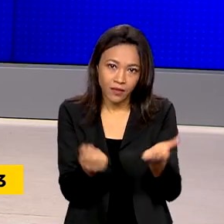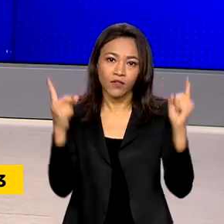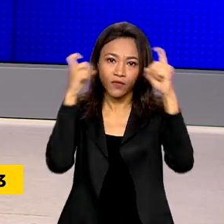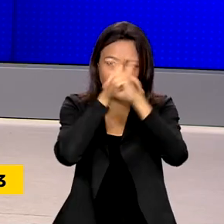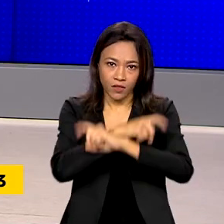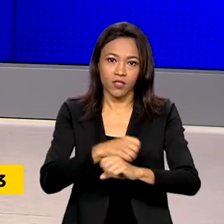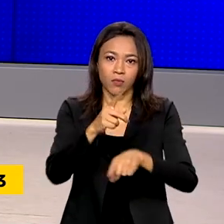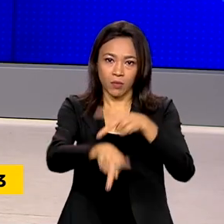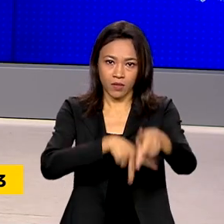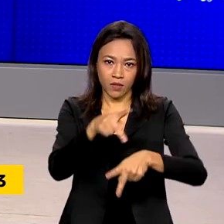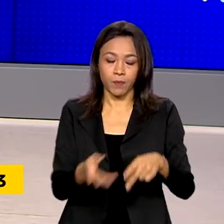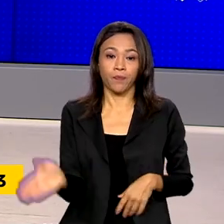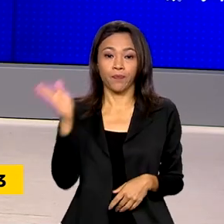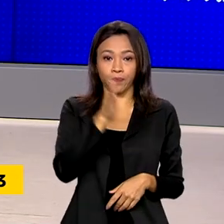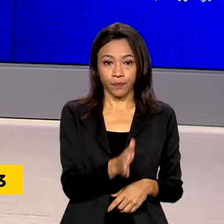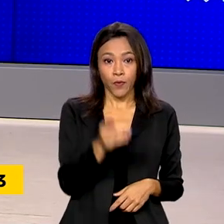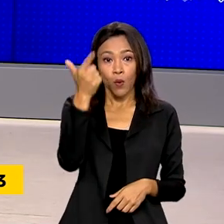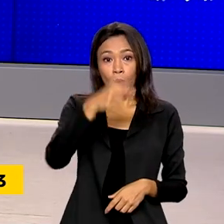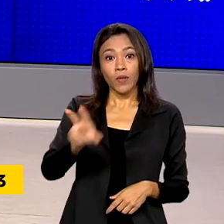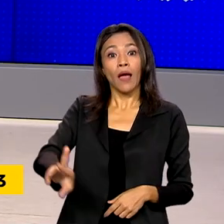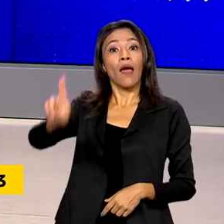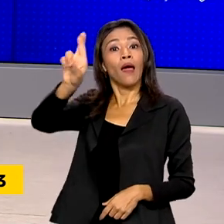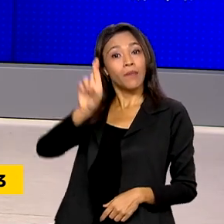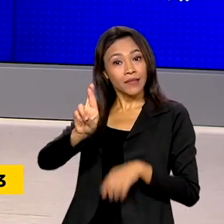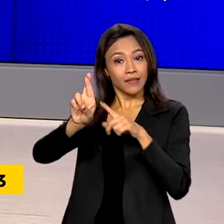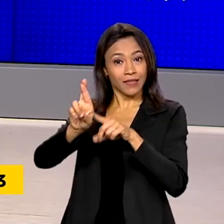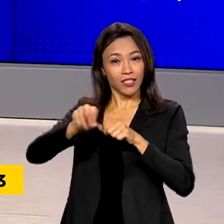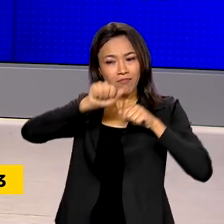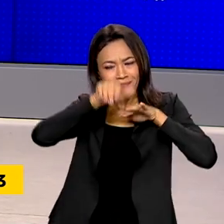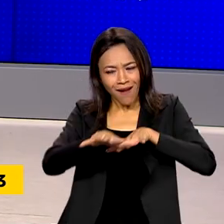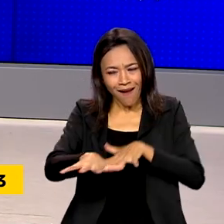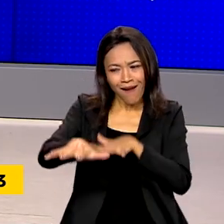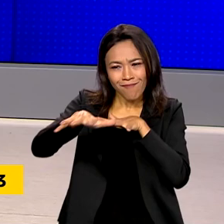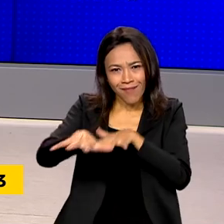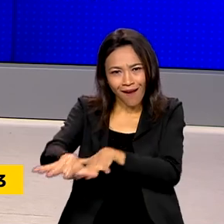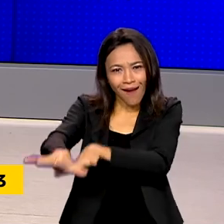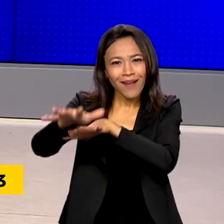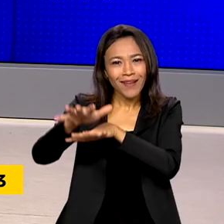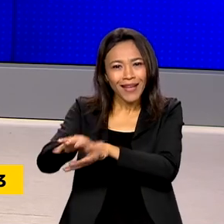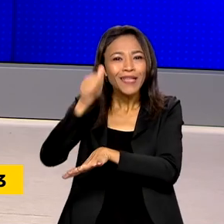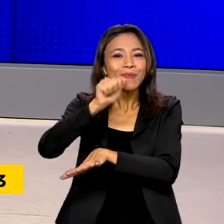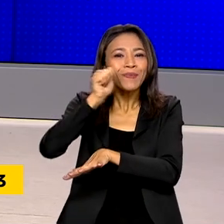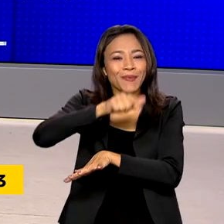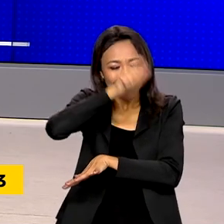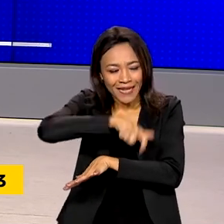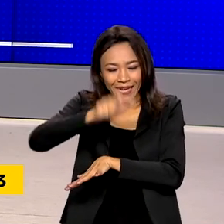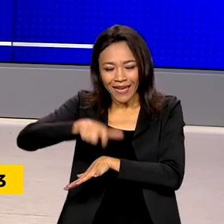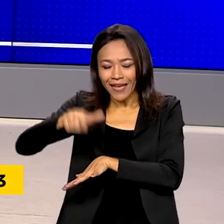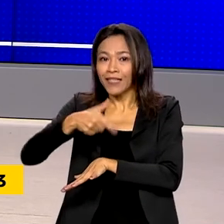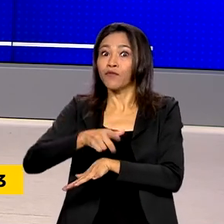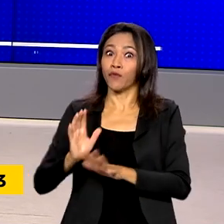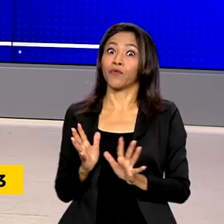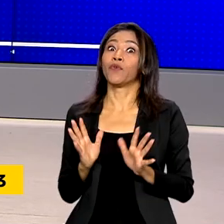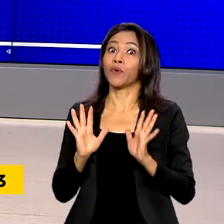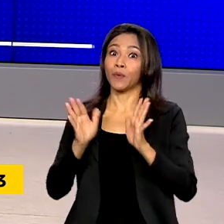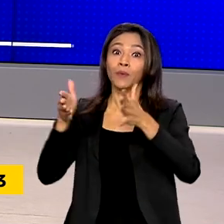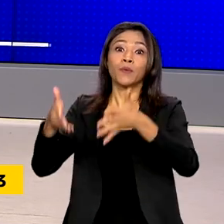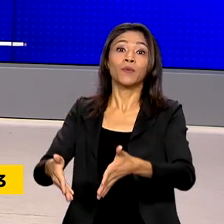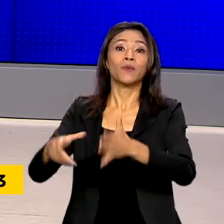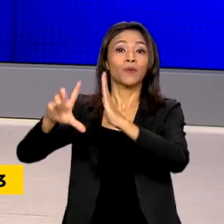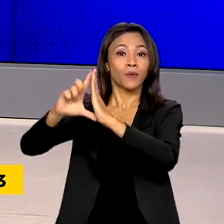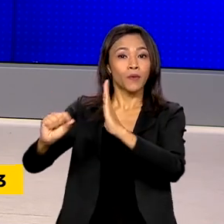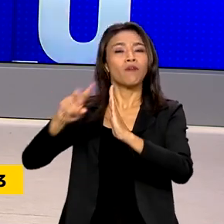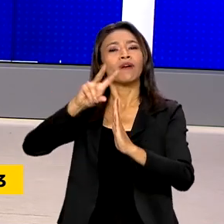Representantes da Marcha das Margaridas foram recebidas por vários ministros no Palácio do Planalto. A marcha será em